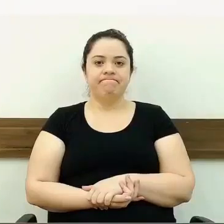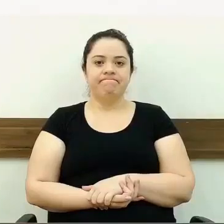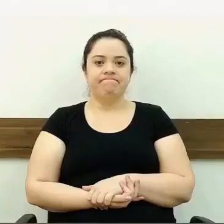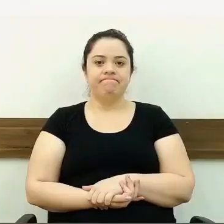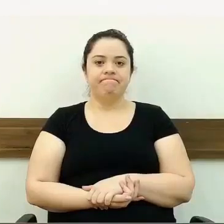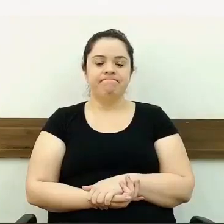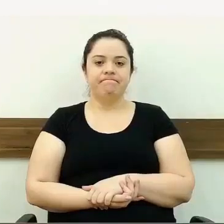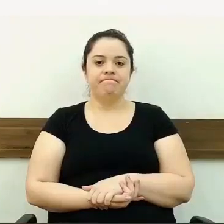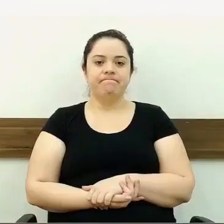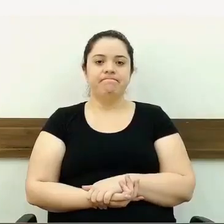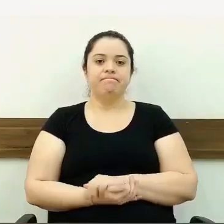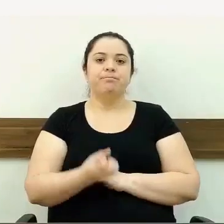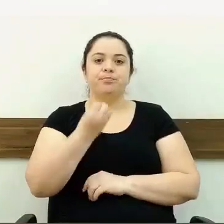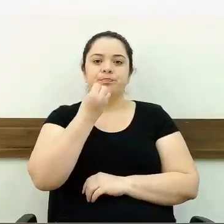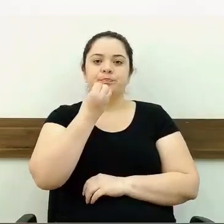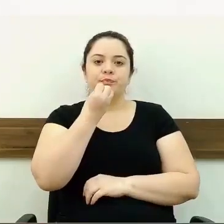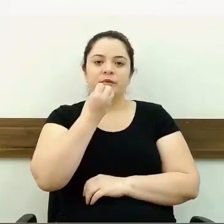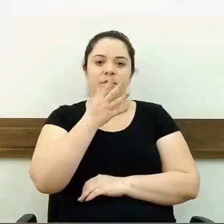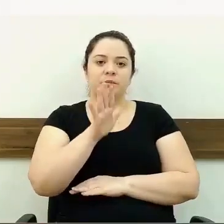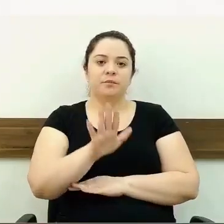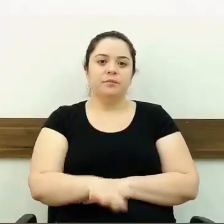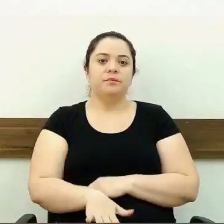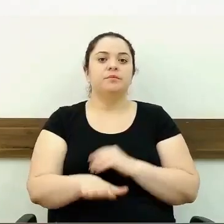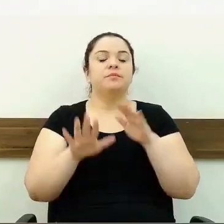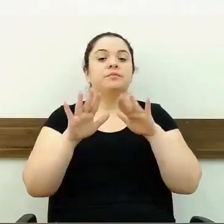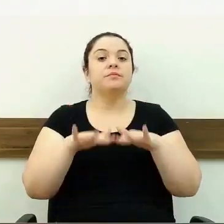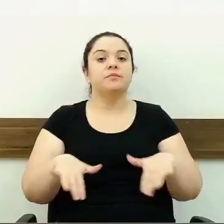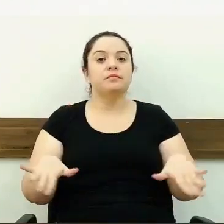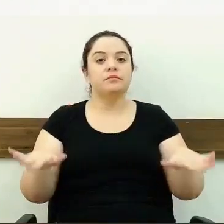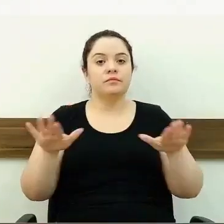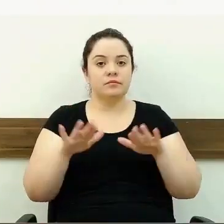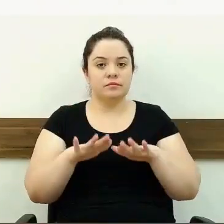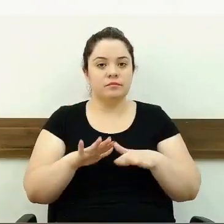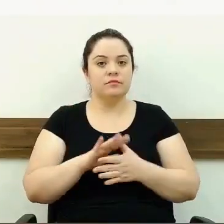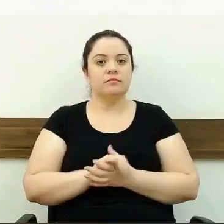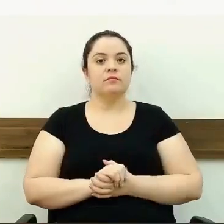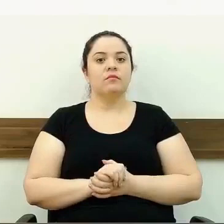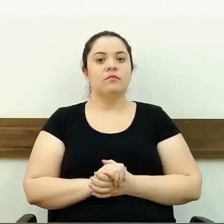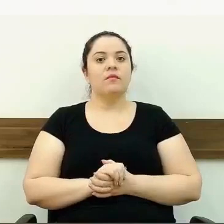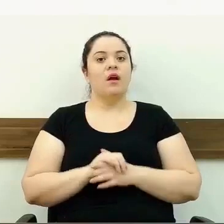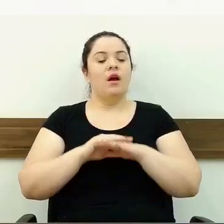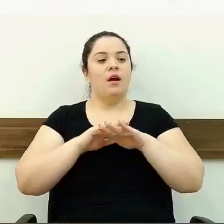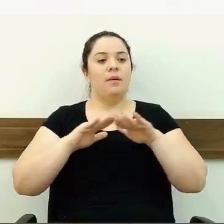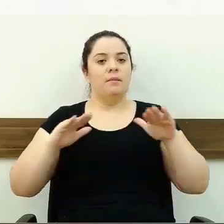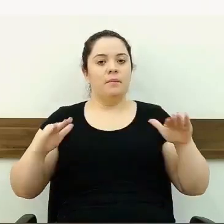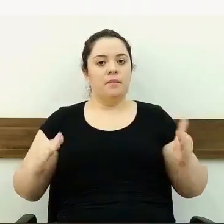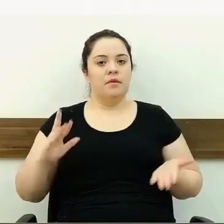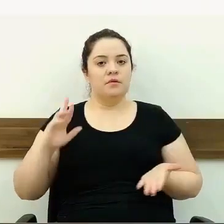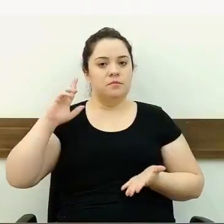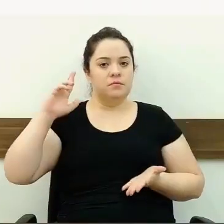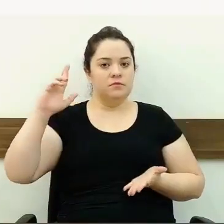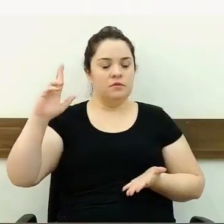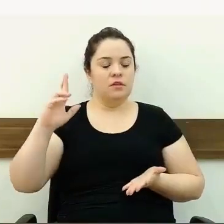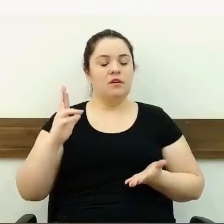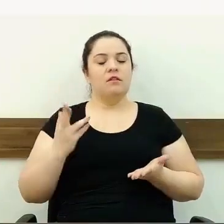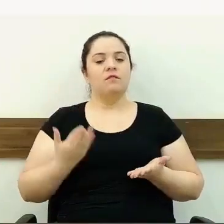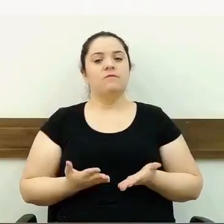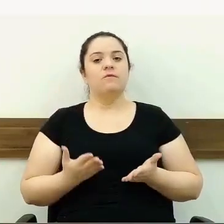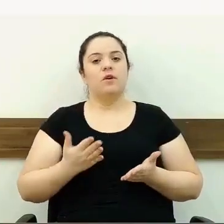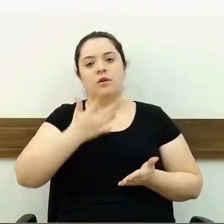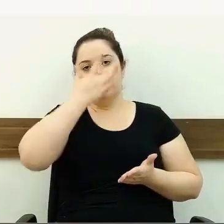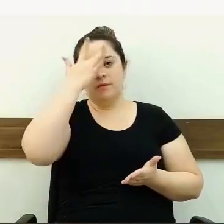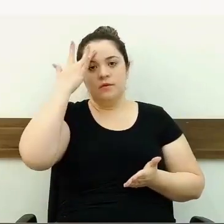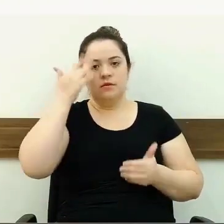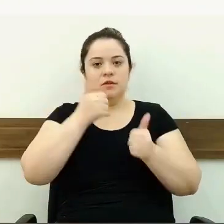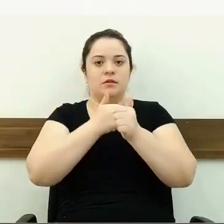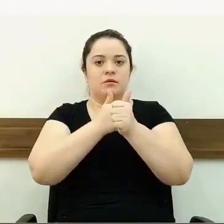Boa tarde a todos. A mesa já mencionada anteriormente, o público que nos acompanha através das redes